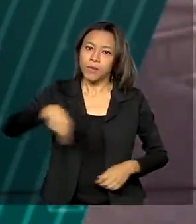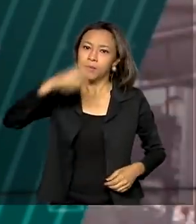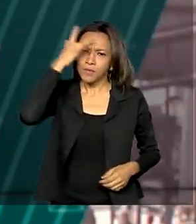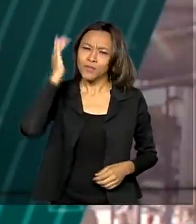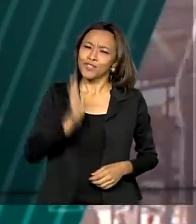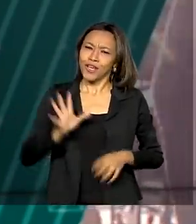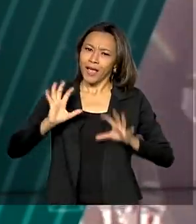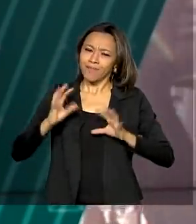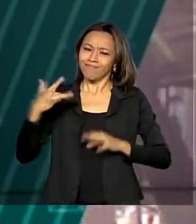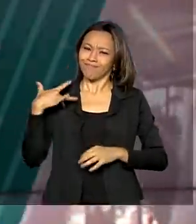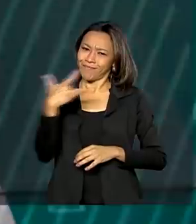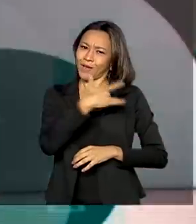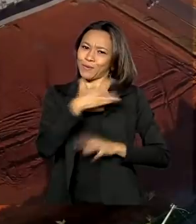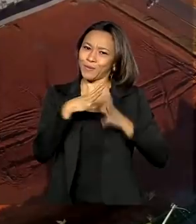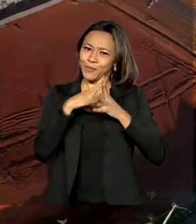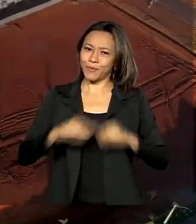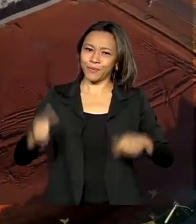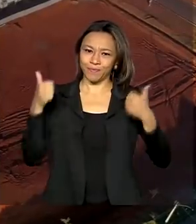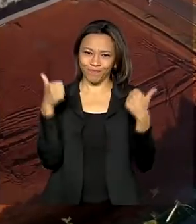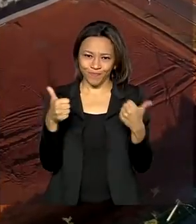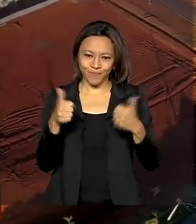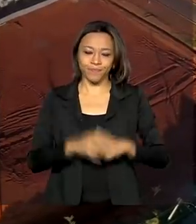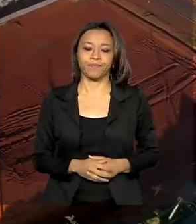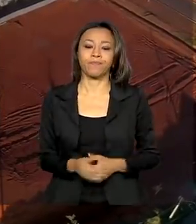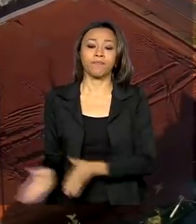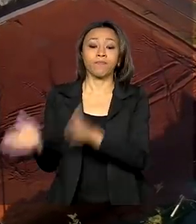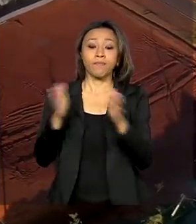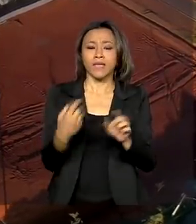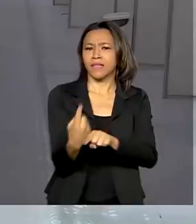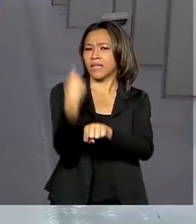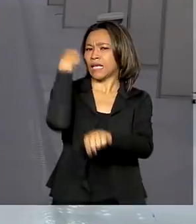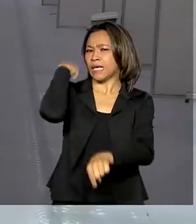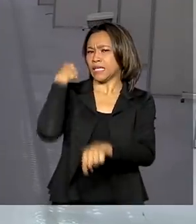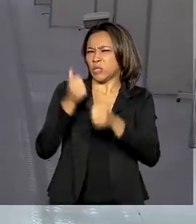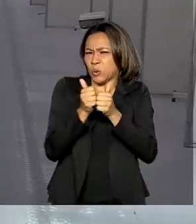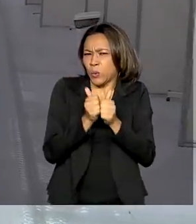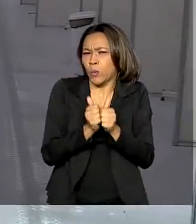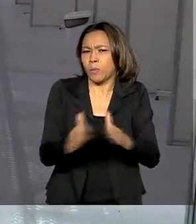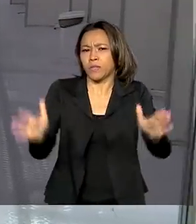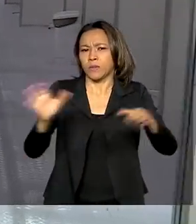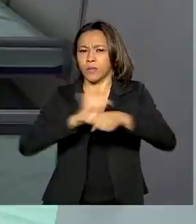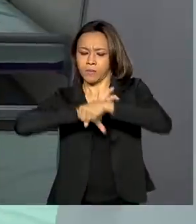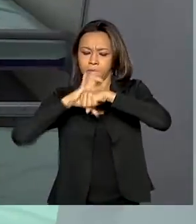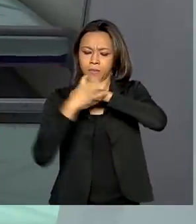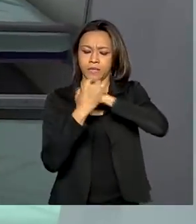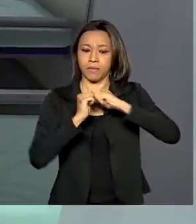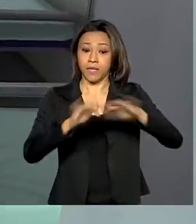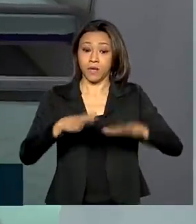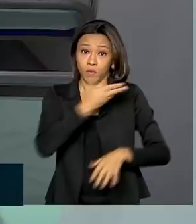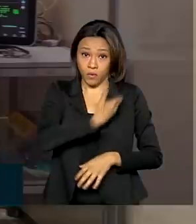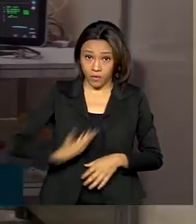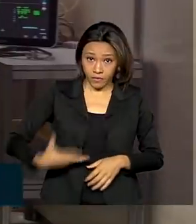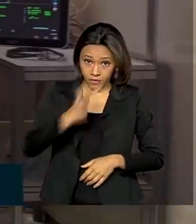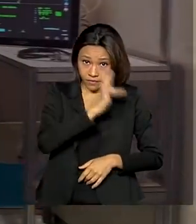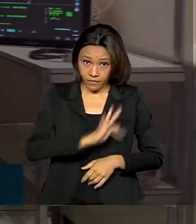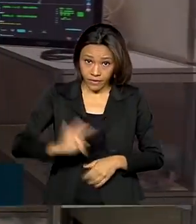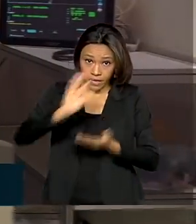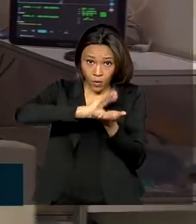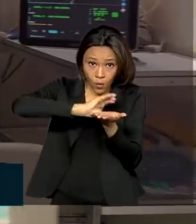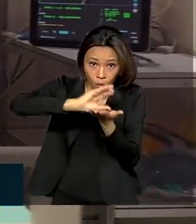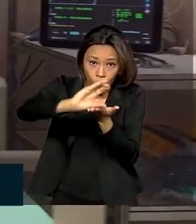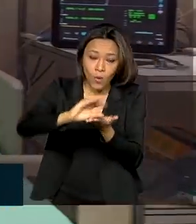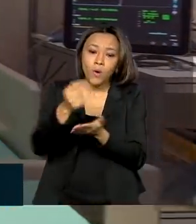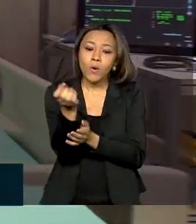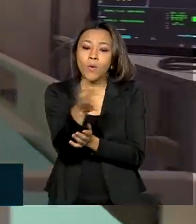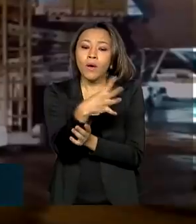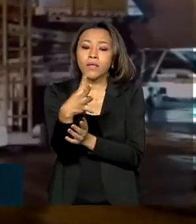recuperados da doença. Desde o início da pandemia, o governo federal destinou a estados e municípios R$